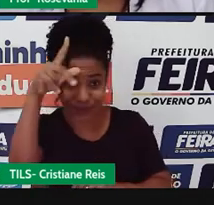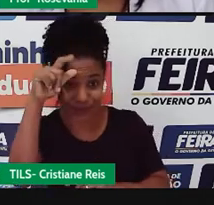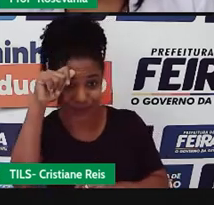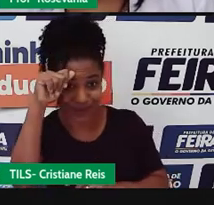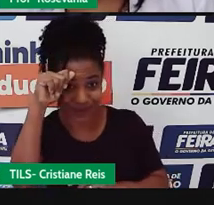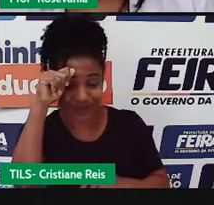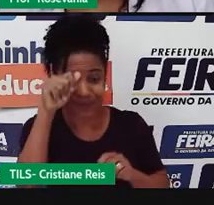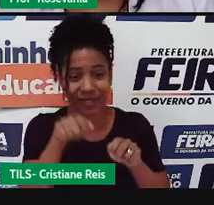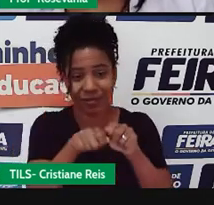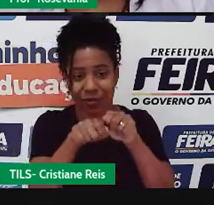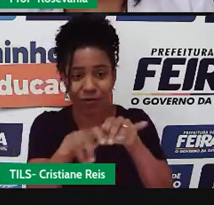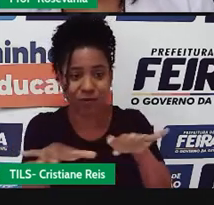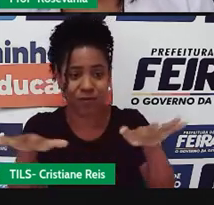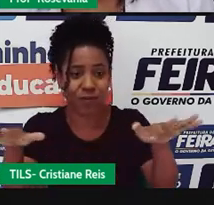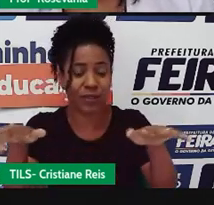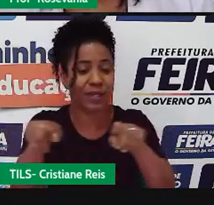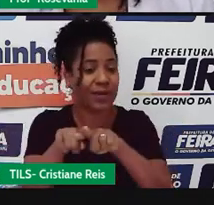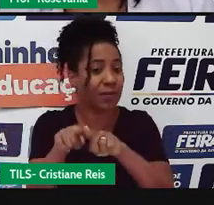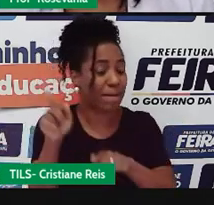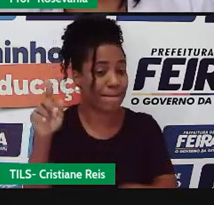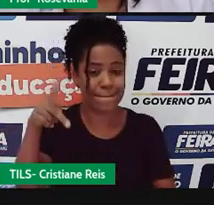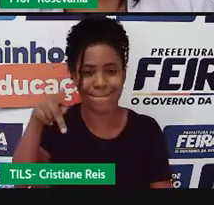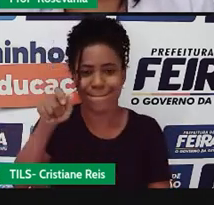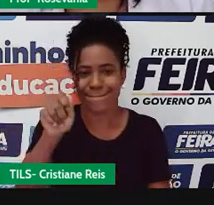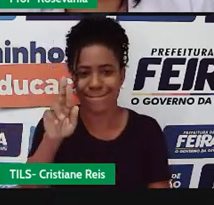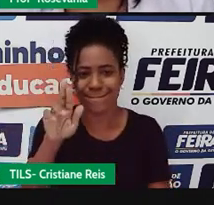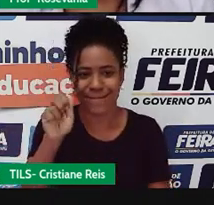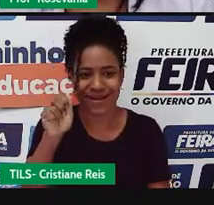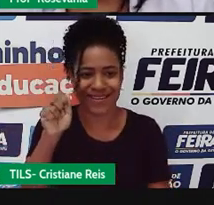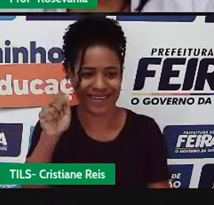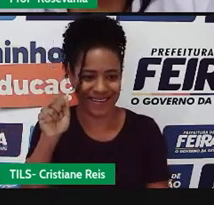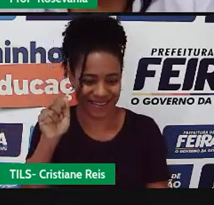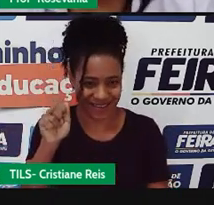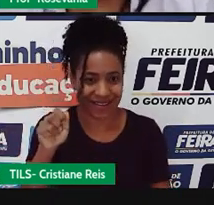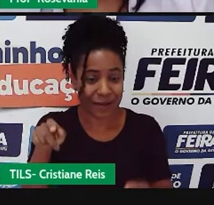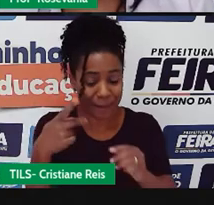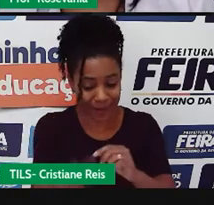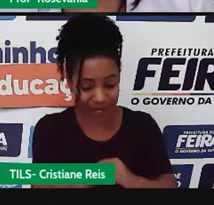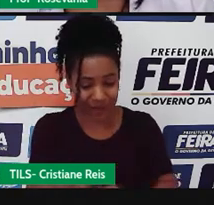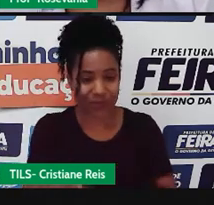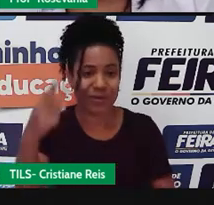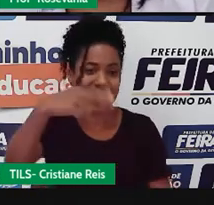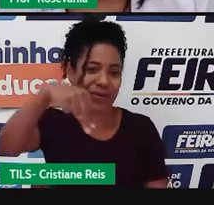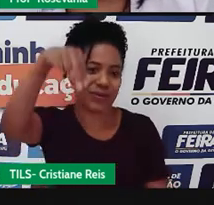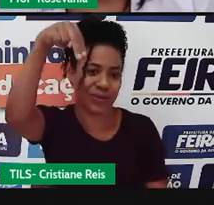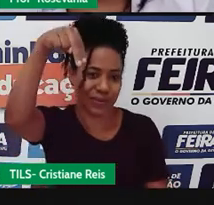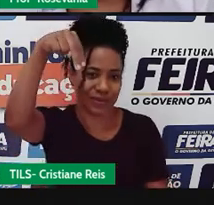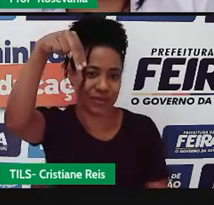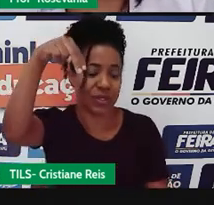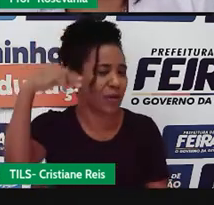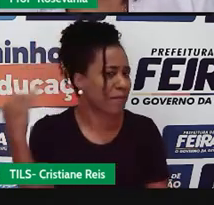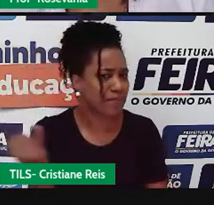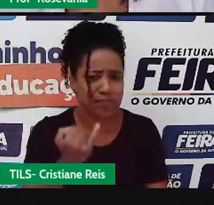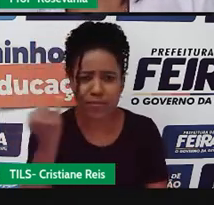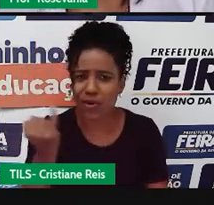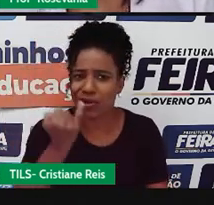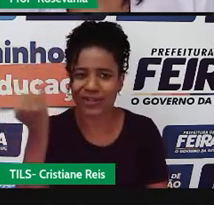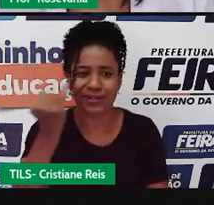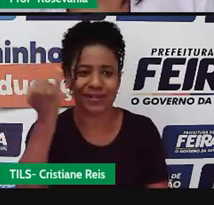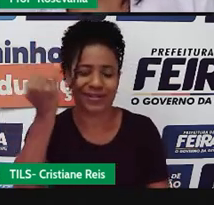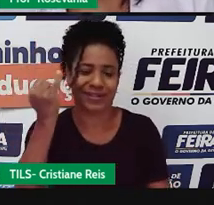pertencendo aos estados do Pará, Amazonas e Amapá, ou seja, na nossa região norte. Então, nós temos dois importantes